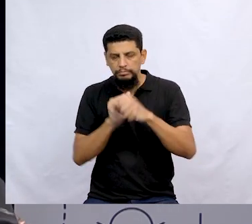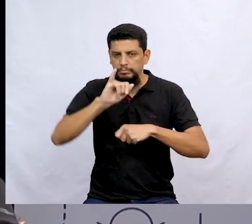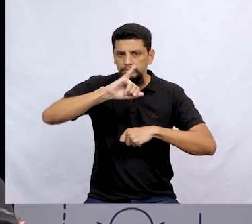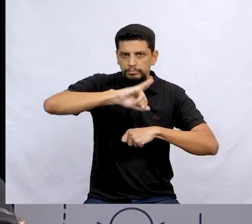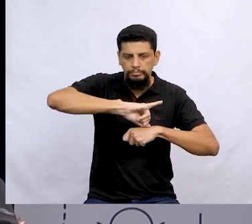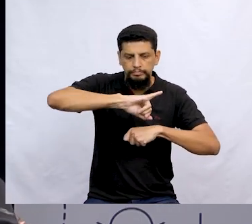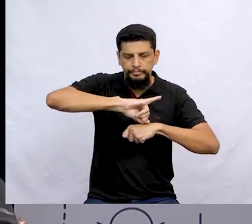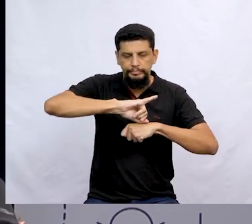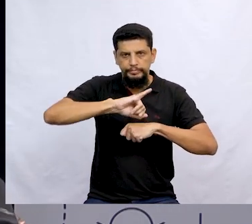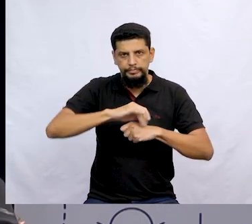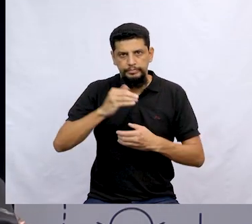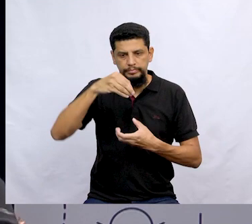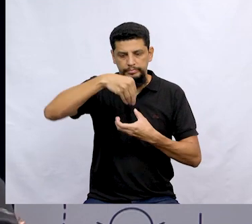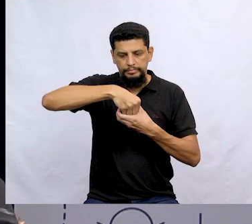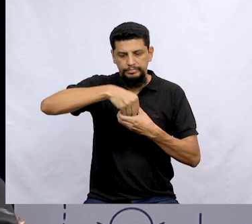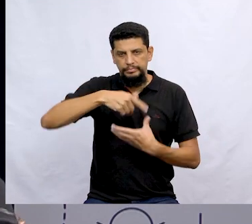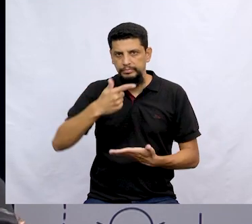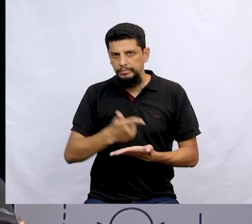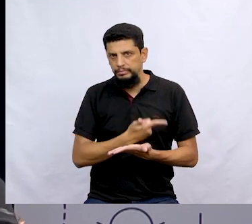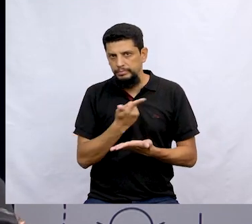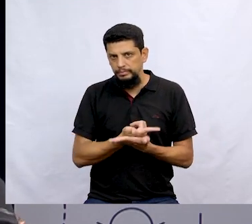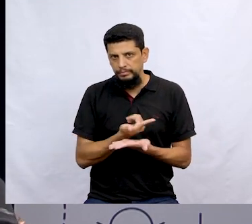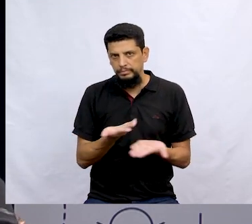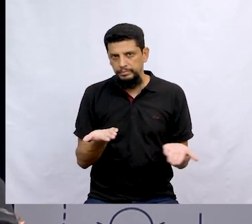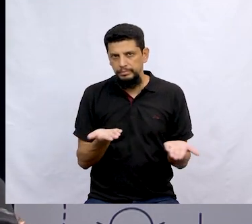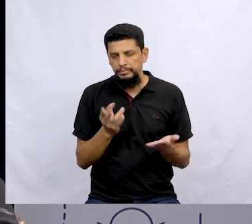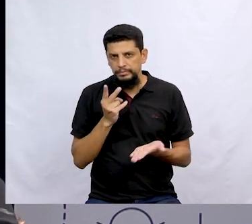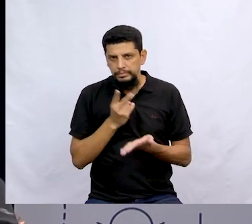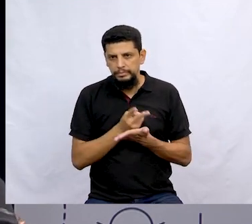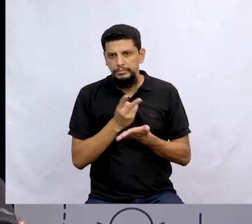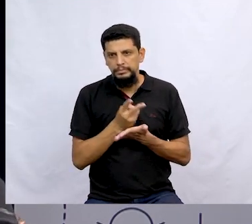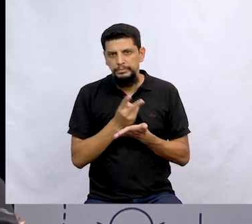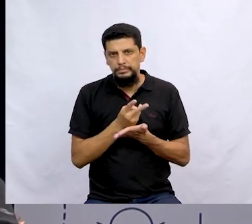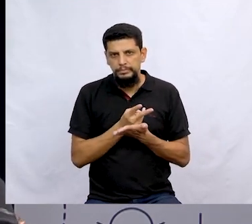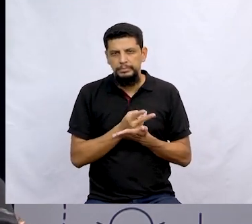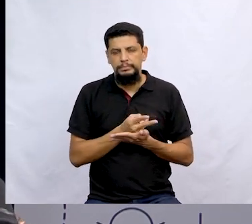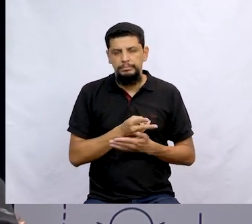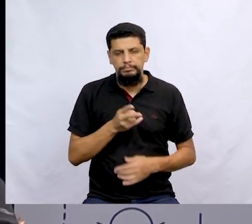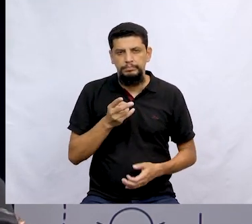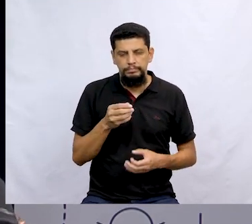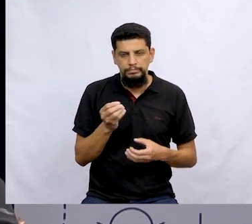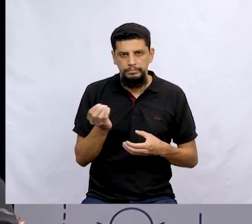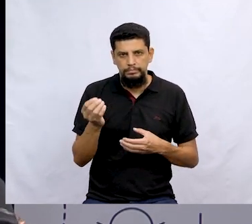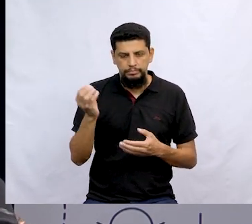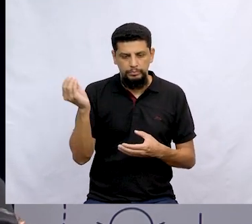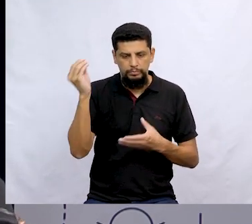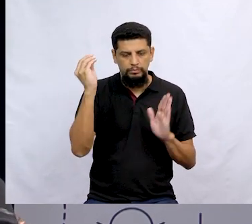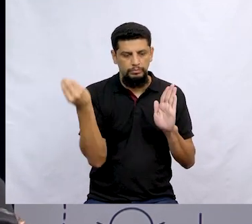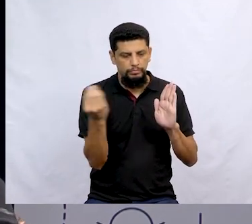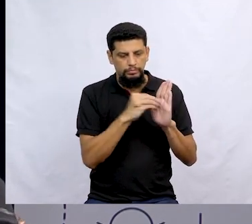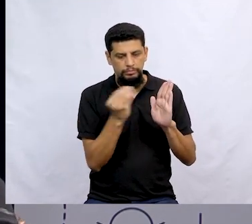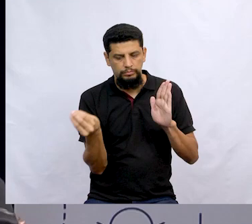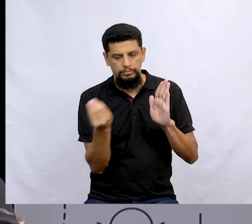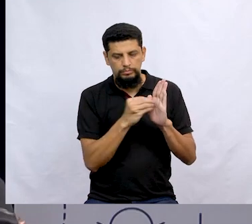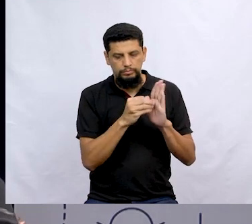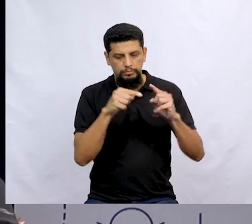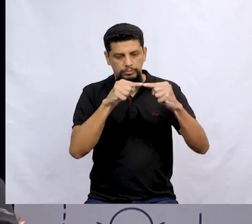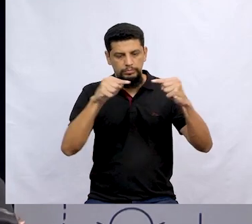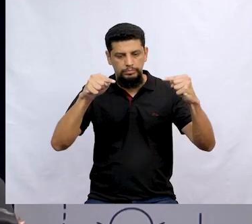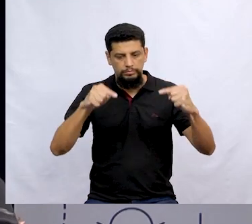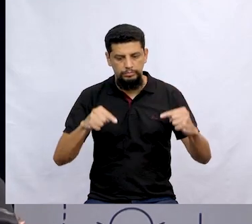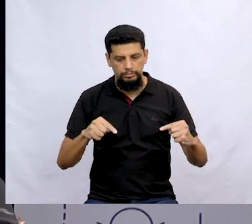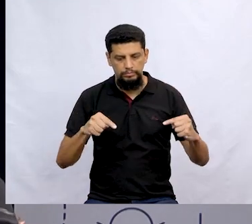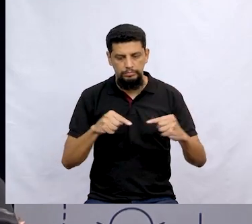enfim, um elemento que estava dentro da história. Para a gente sempre ir recarregando esse mapa, certo? Agora,